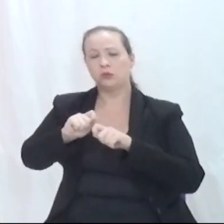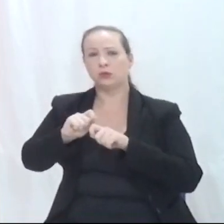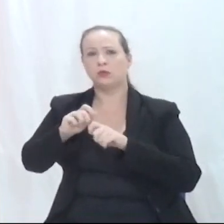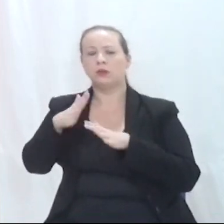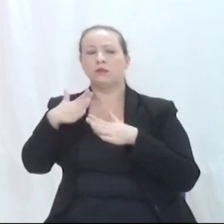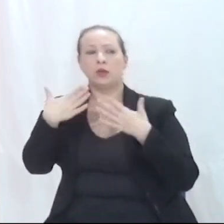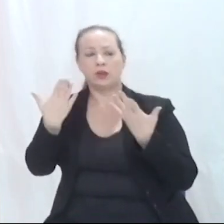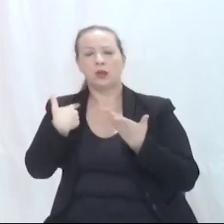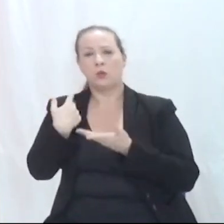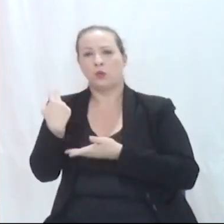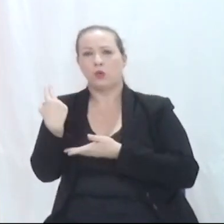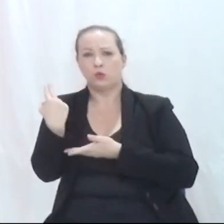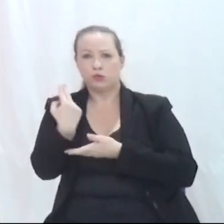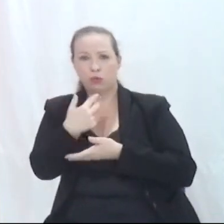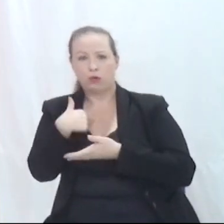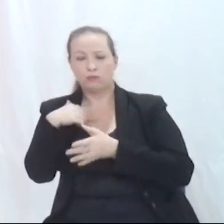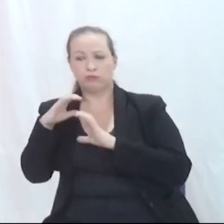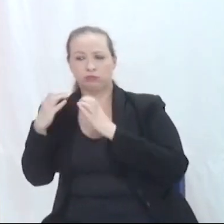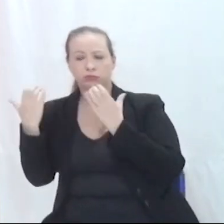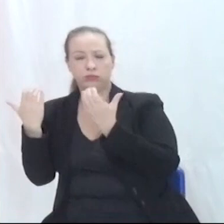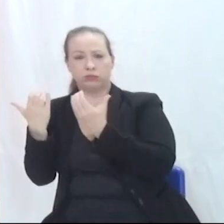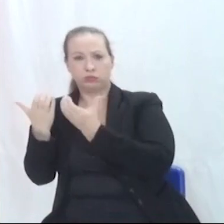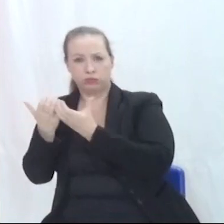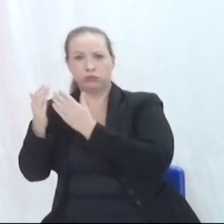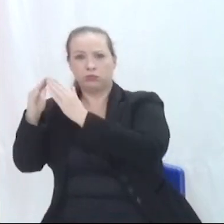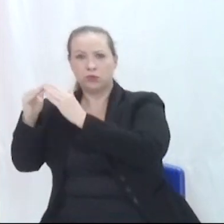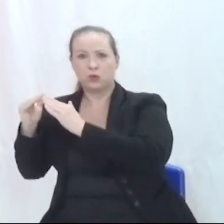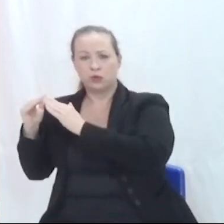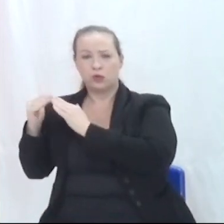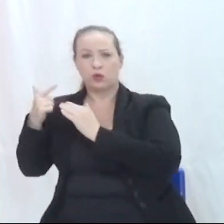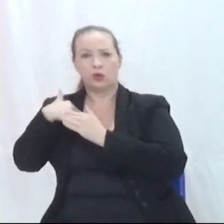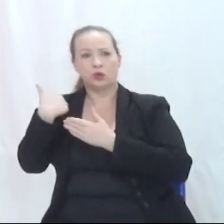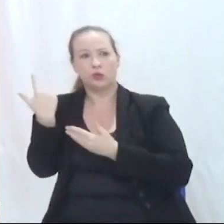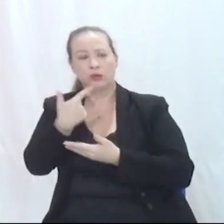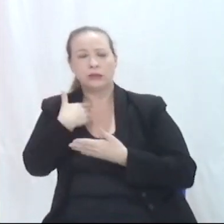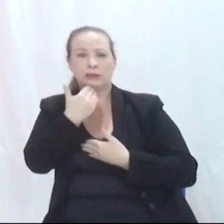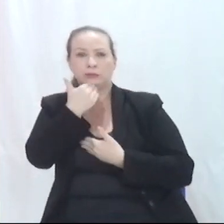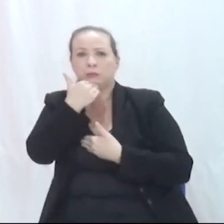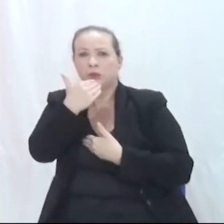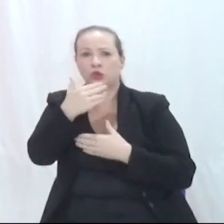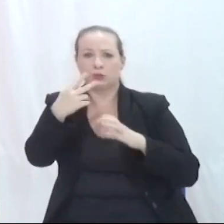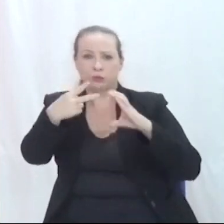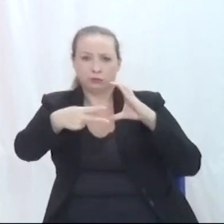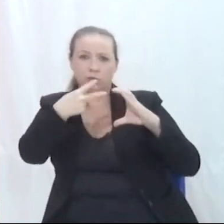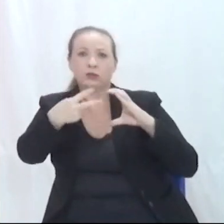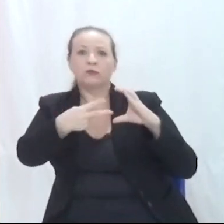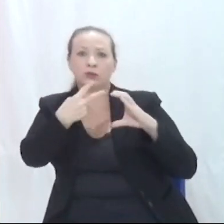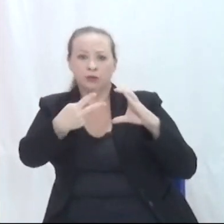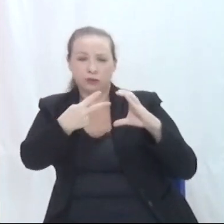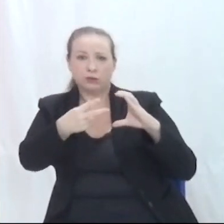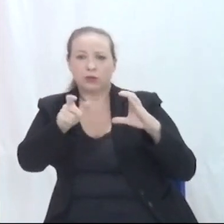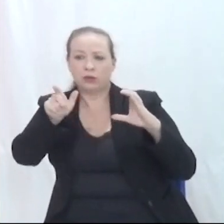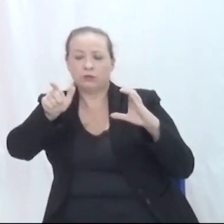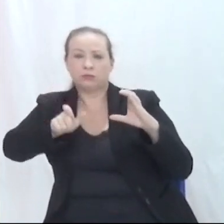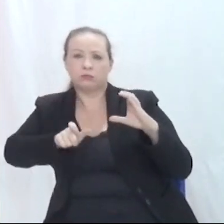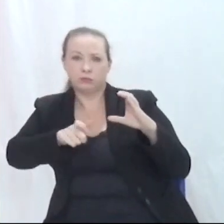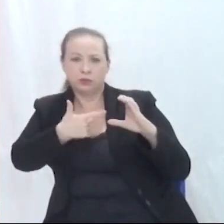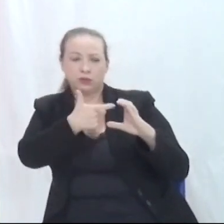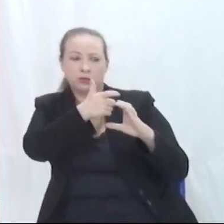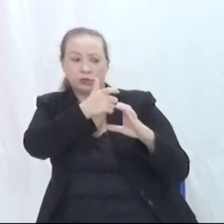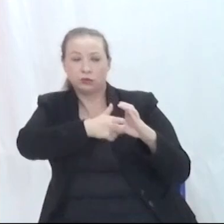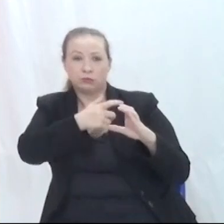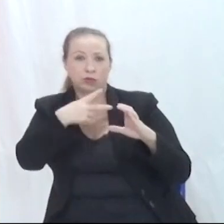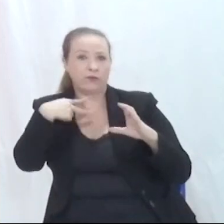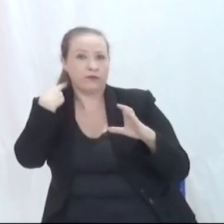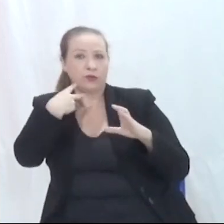em nome aqui do nosso bairro, da nossa localidade, solicitamos, então, a Câmara de Vereadores, na pessoa do proponente, dos demais